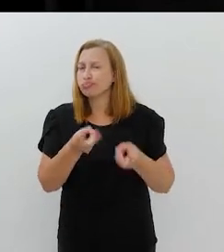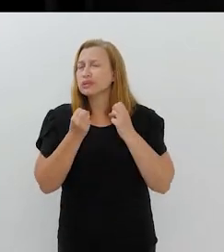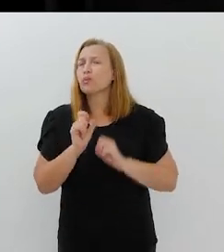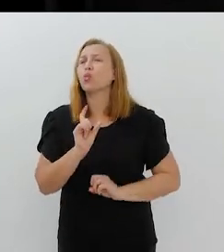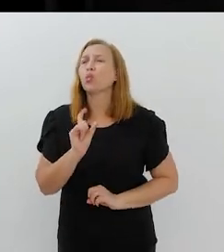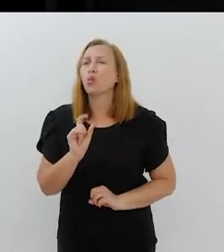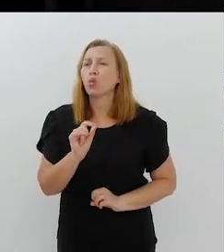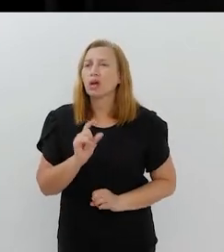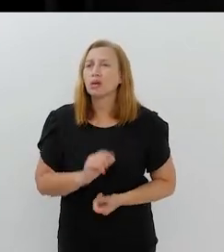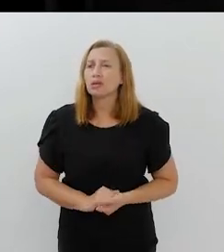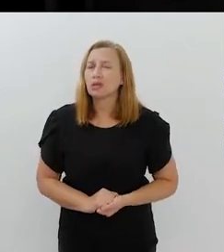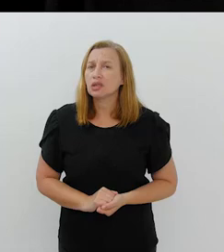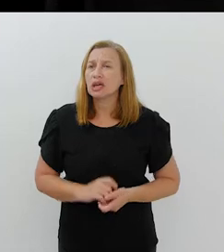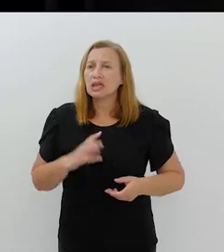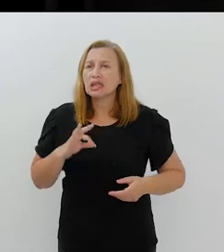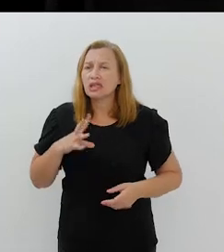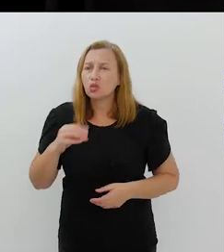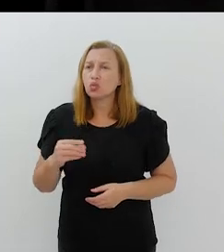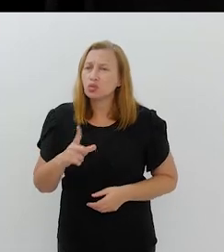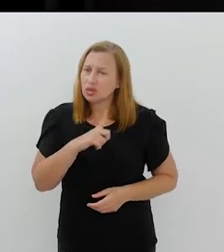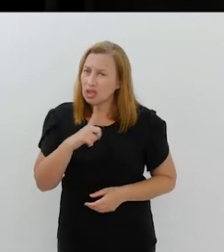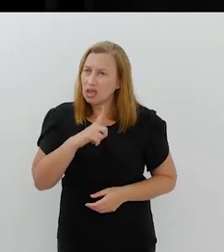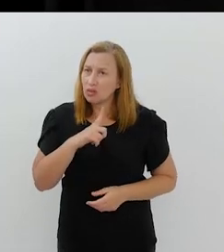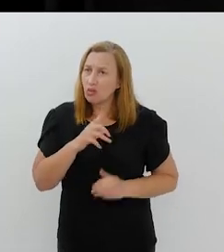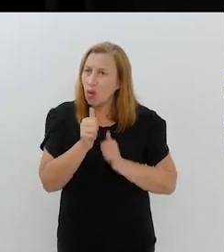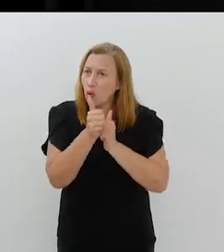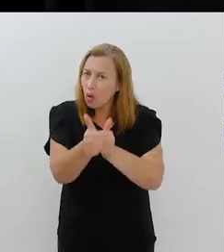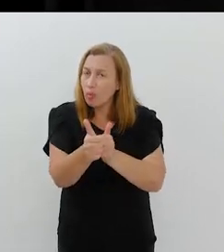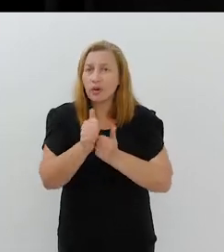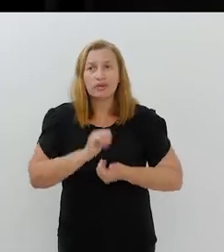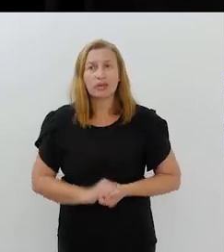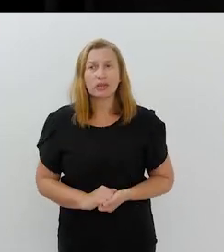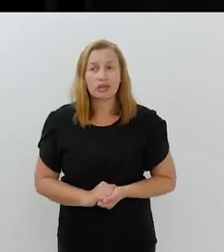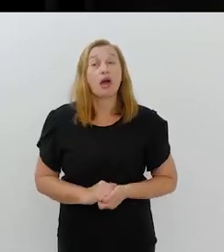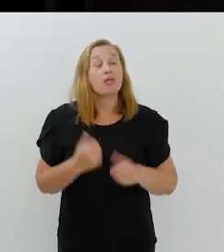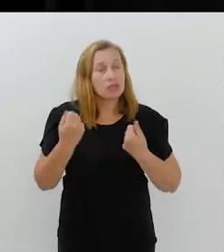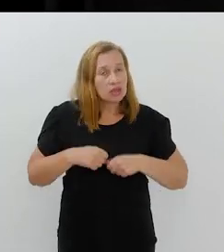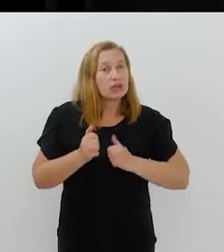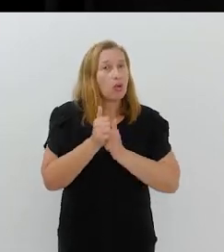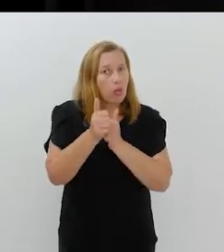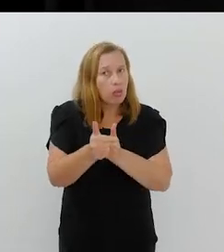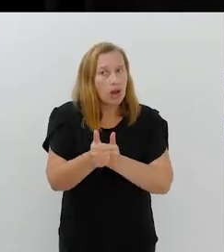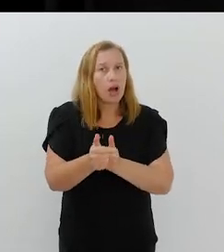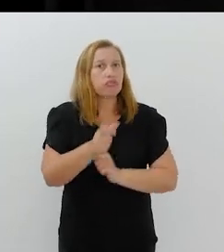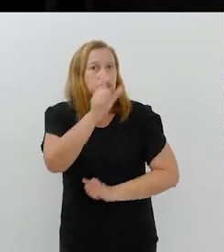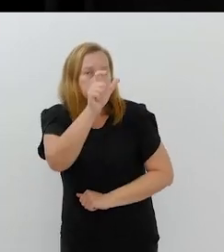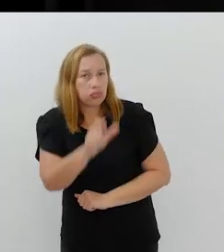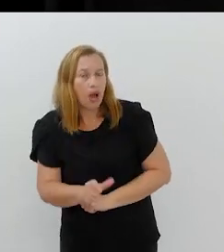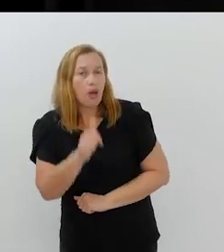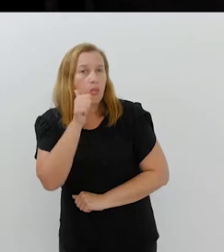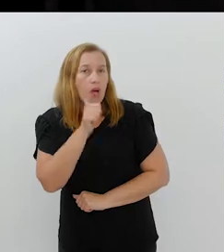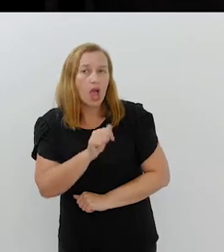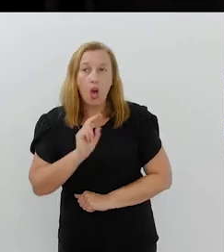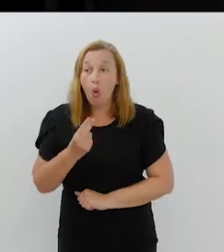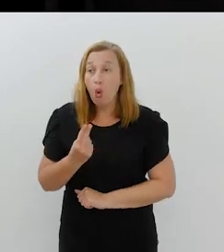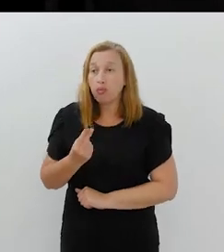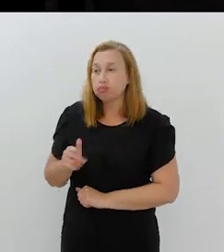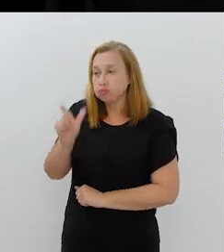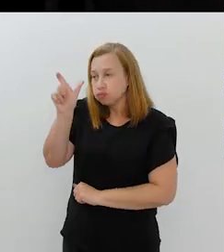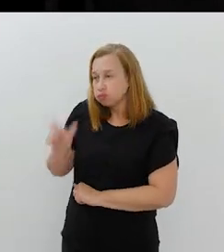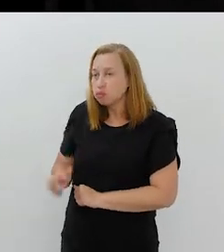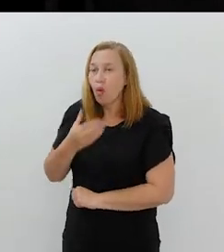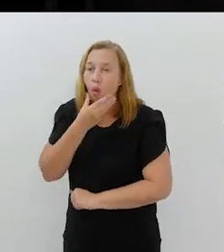E, assim, você percebe que, tendo isso, e o acompanhamento. Tem que acompanhar esse homem e essa mulher